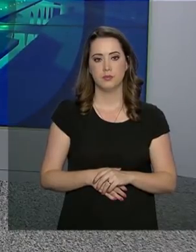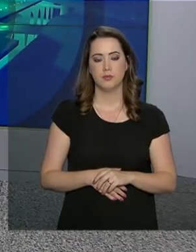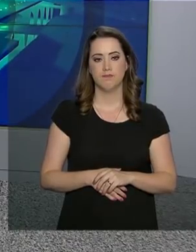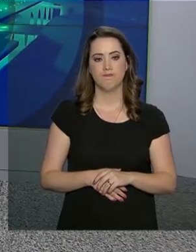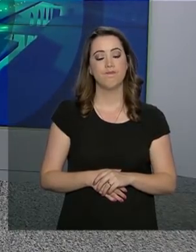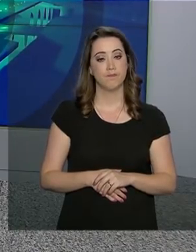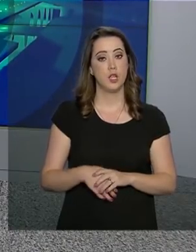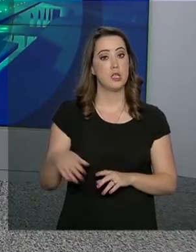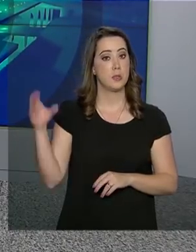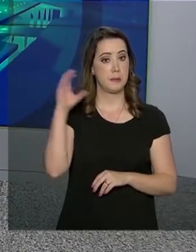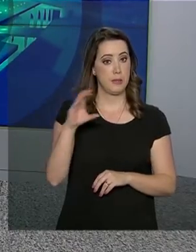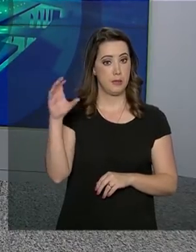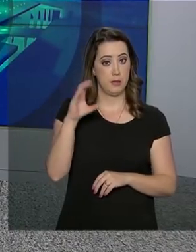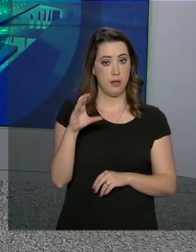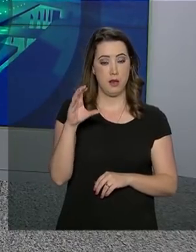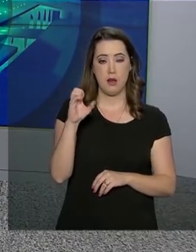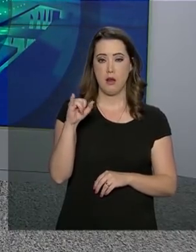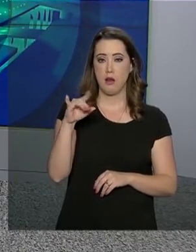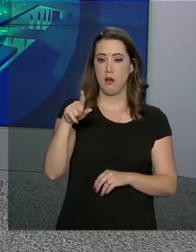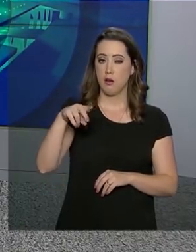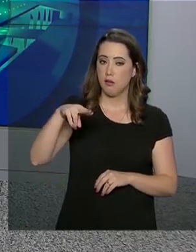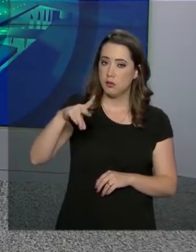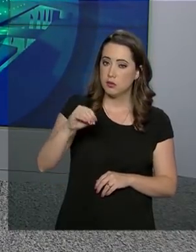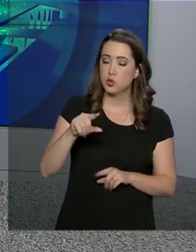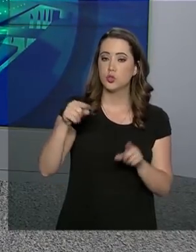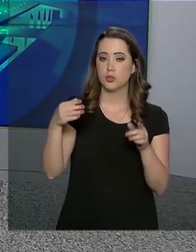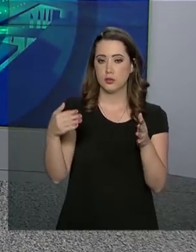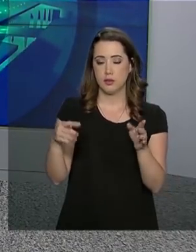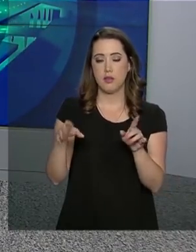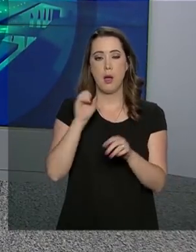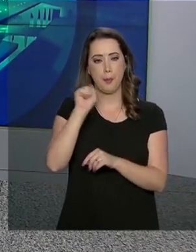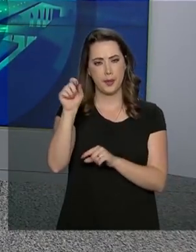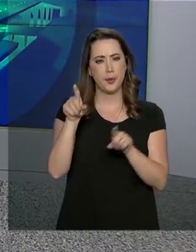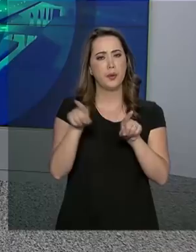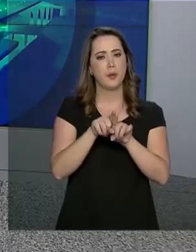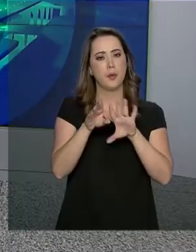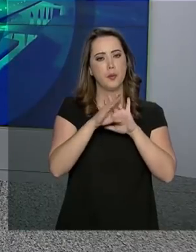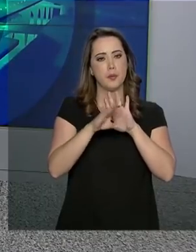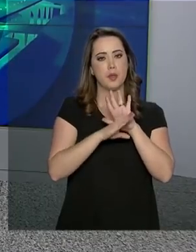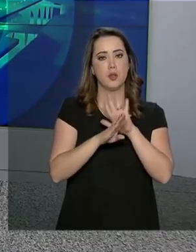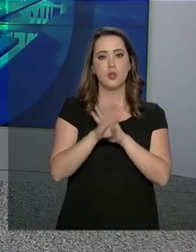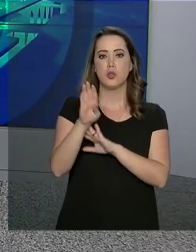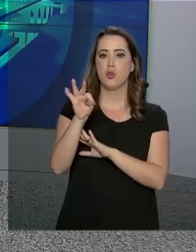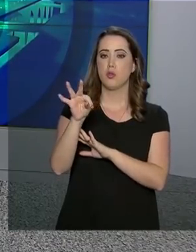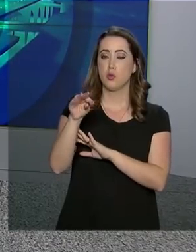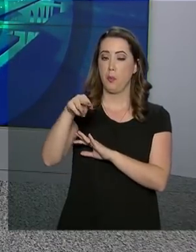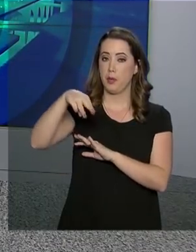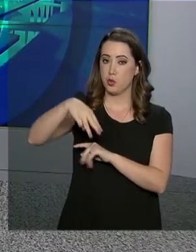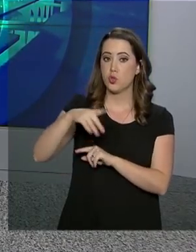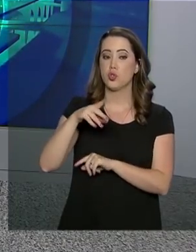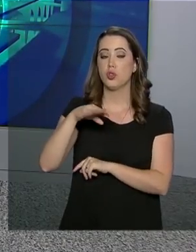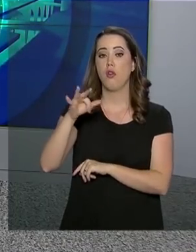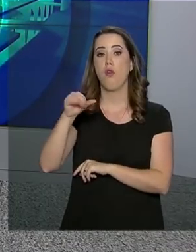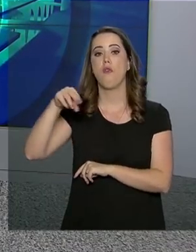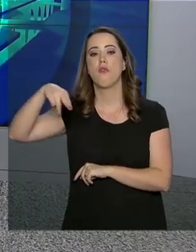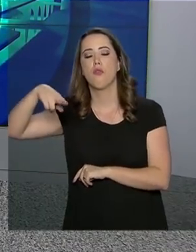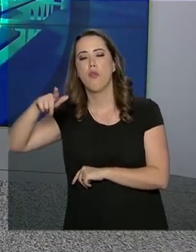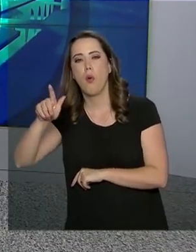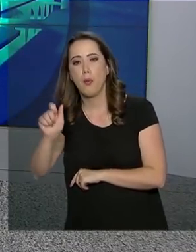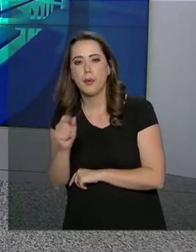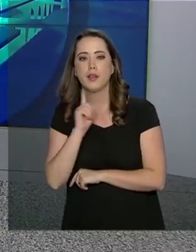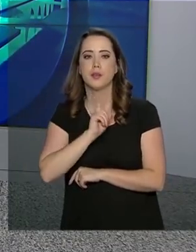Além de Ceilândia, neste mês de abril, também vão receber o projeto Betim e Formiga, em Minas Gerais,